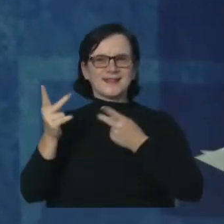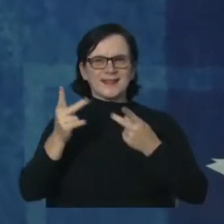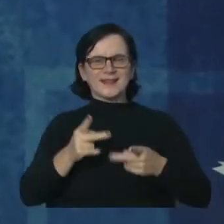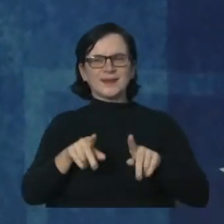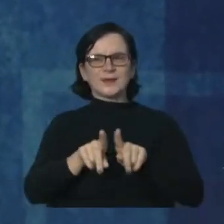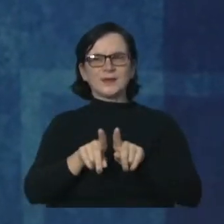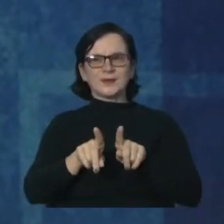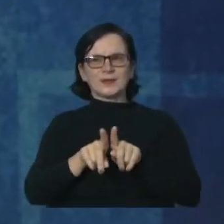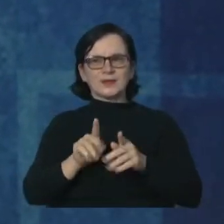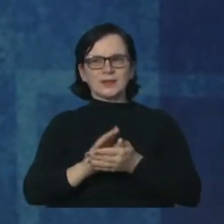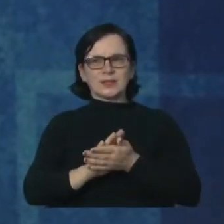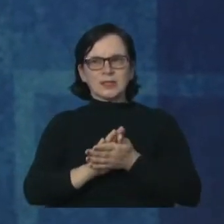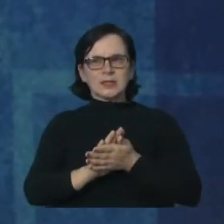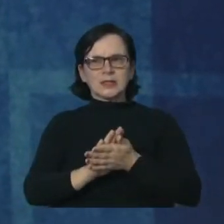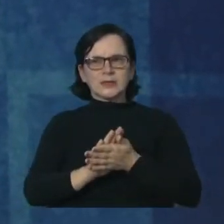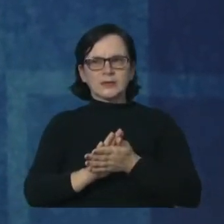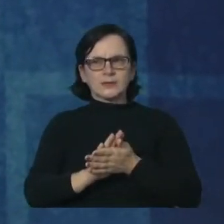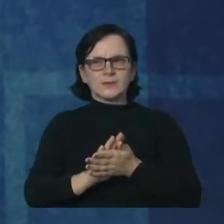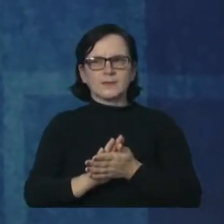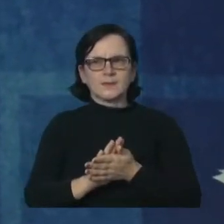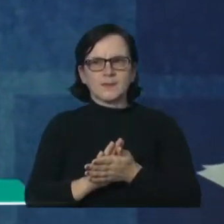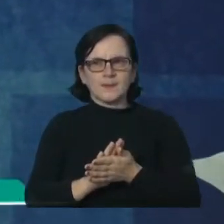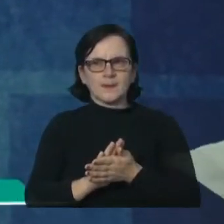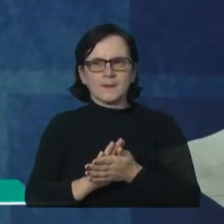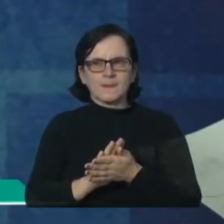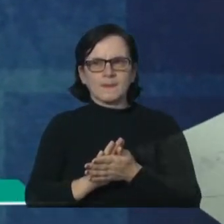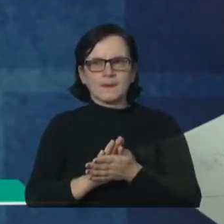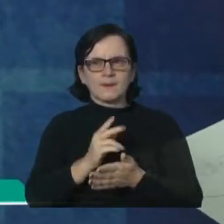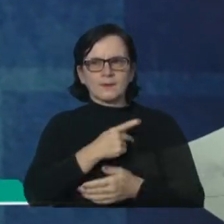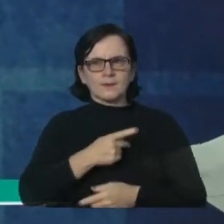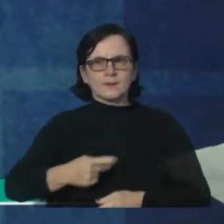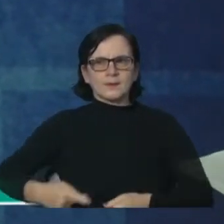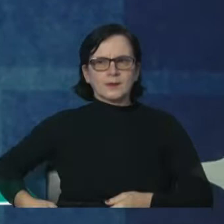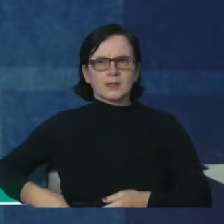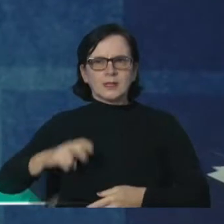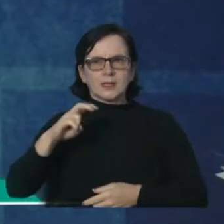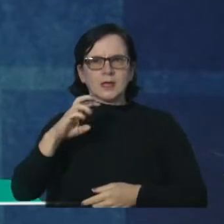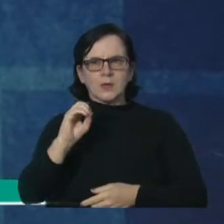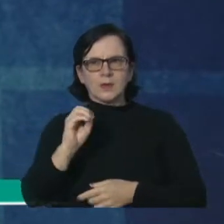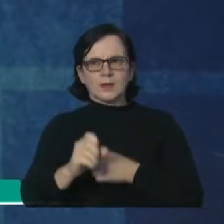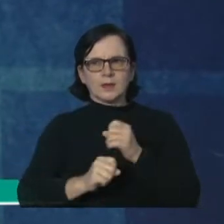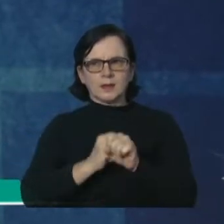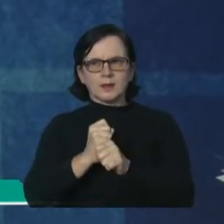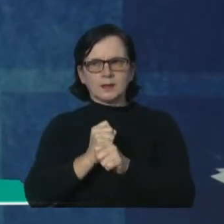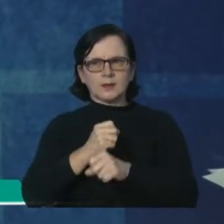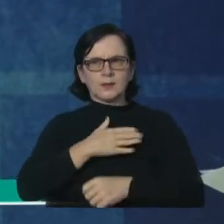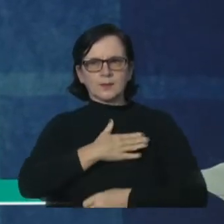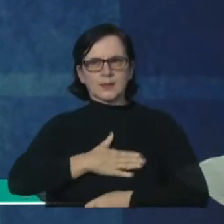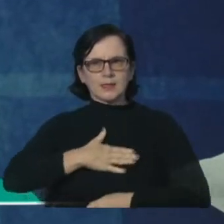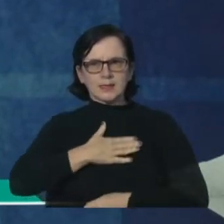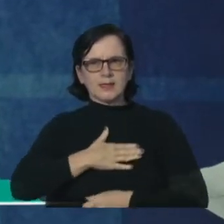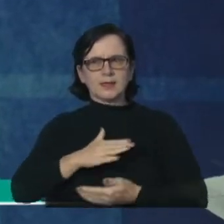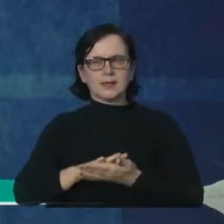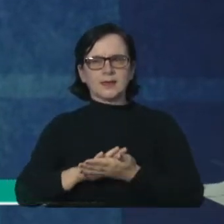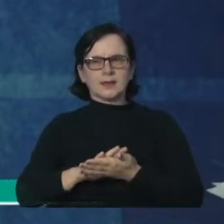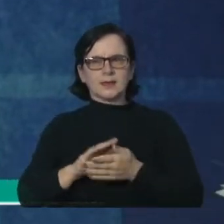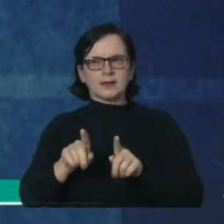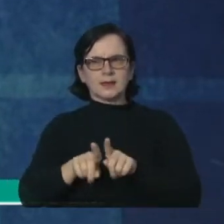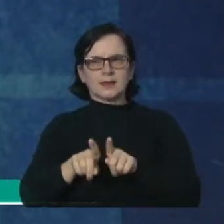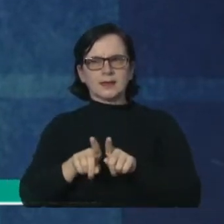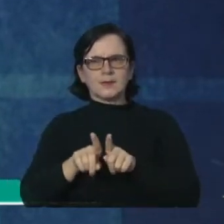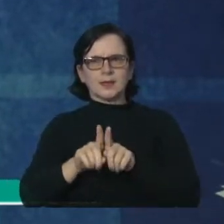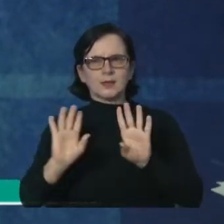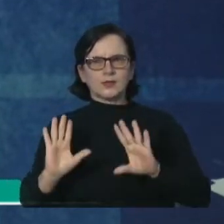acompanhando os ex-presidentes e presidente do campo por esses 50 anos. É um prazer também estar neste ato